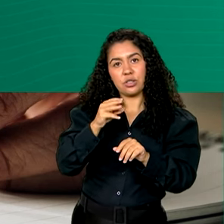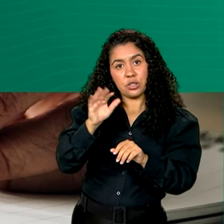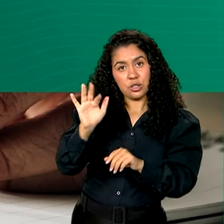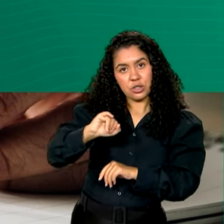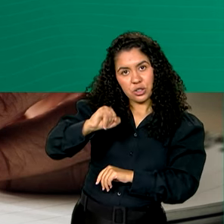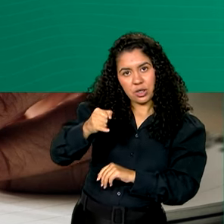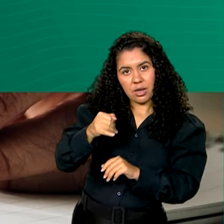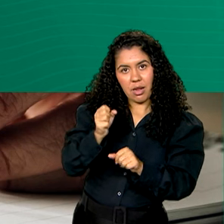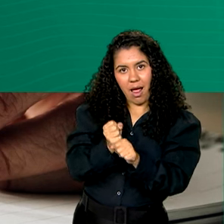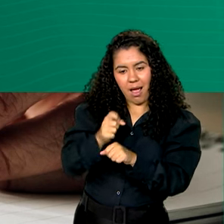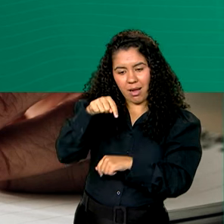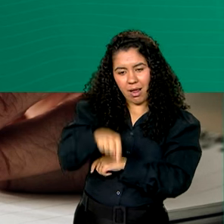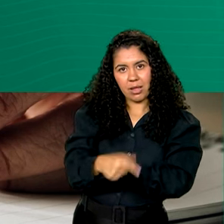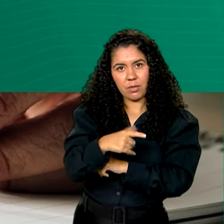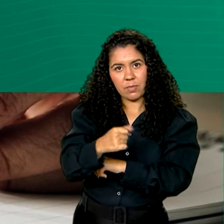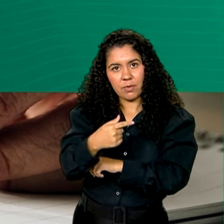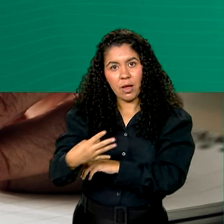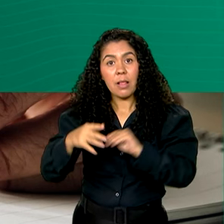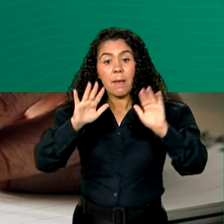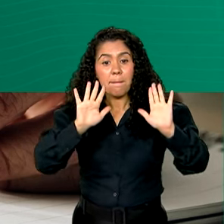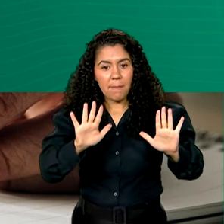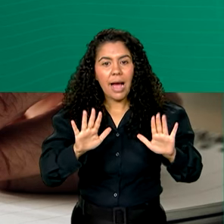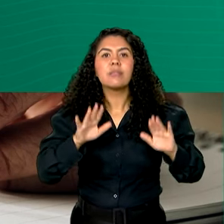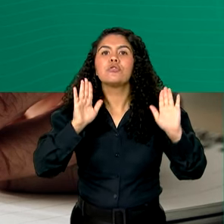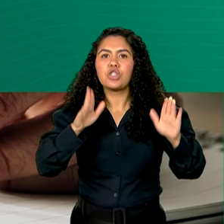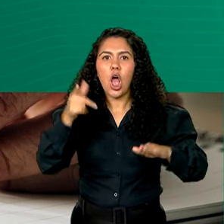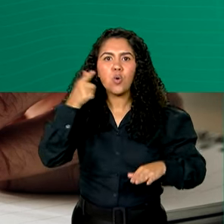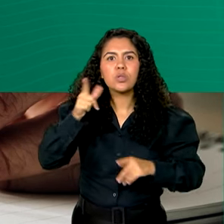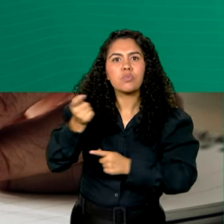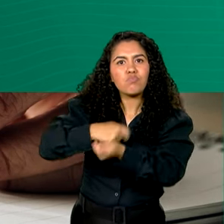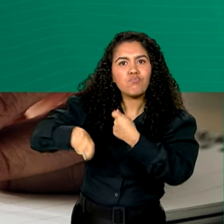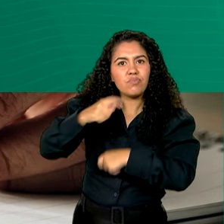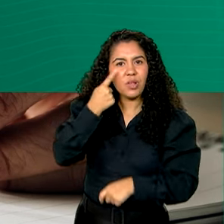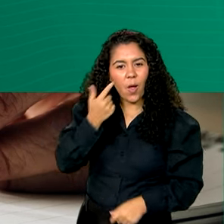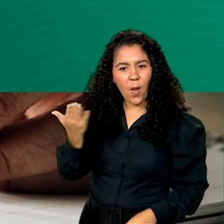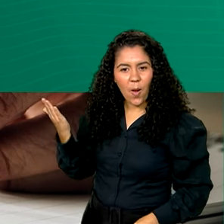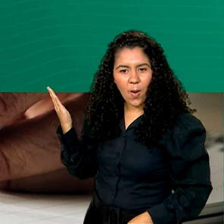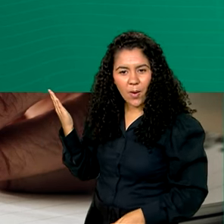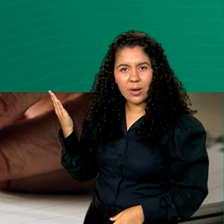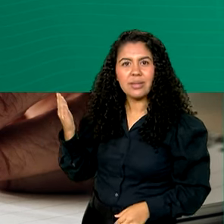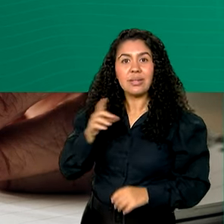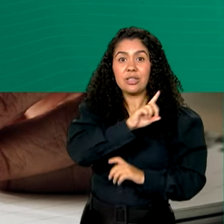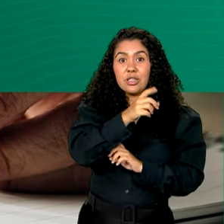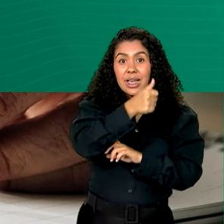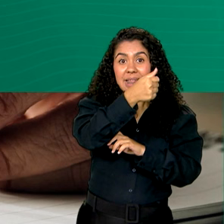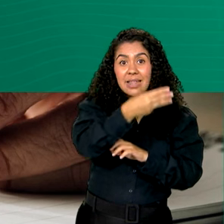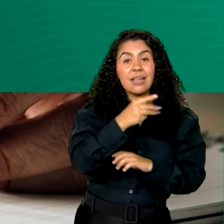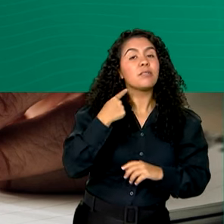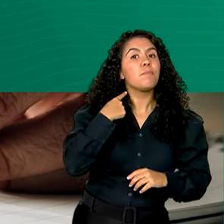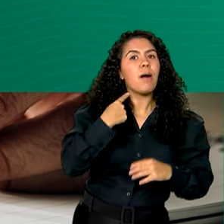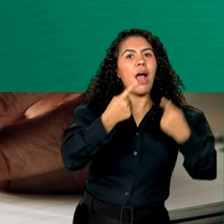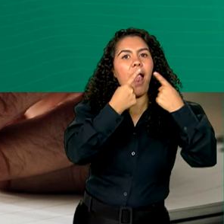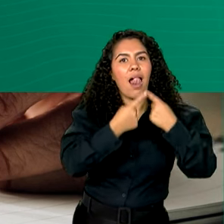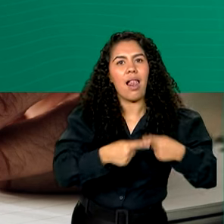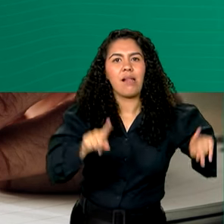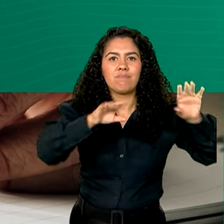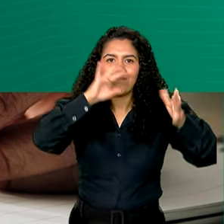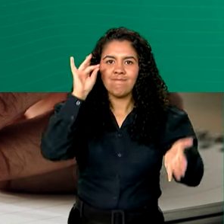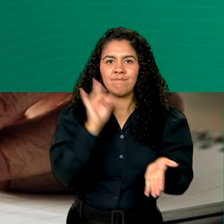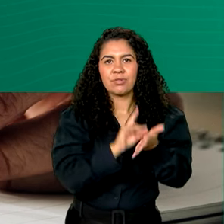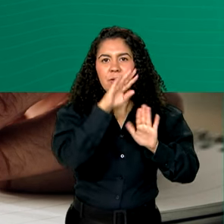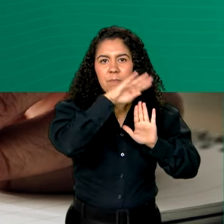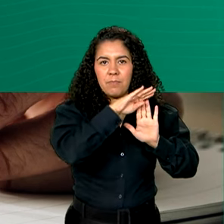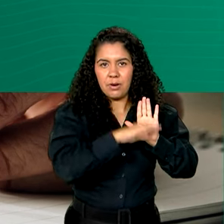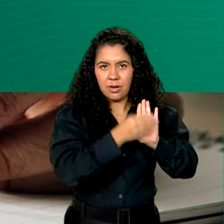1 bilhão e 600 milhões em dívidas já foram renegociadas desde 13 de maio, quando o programa entrou em vigor.